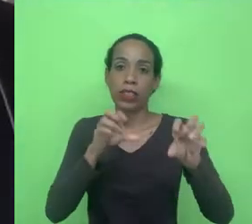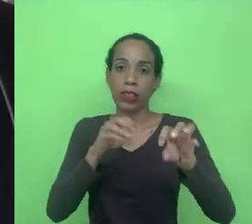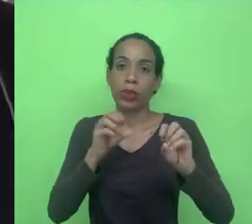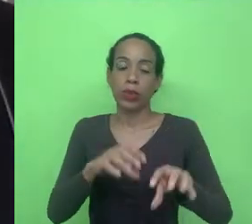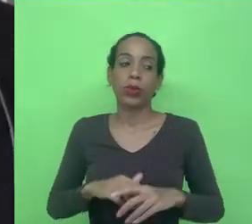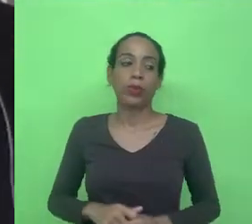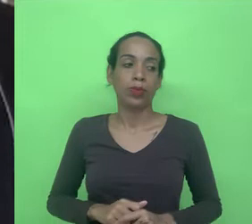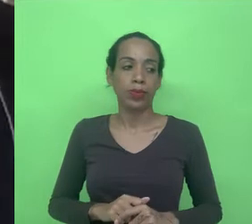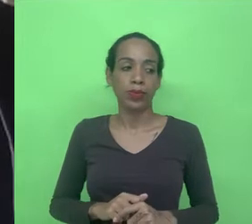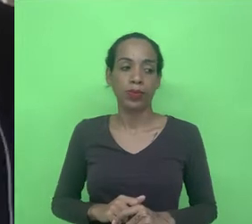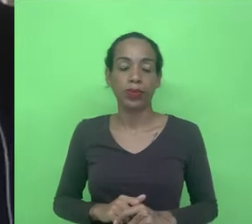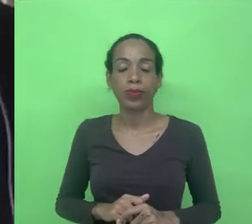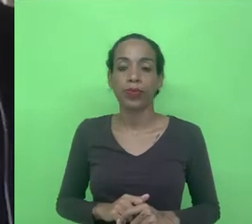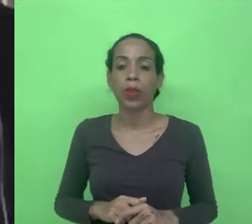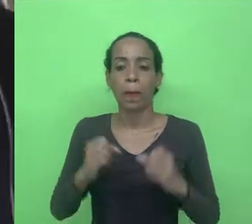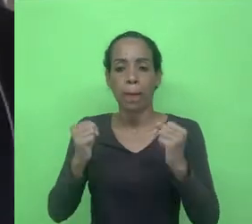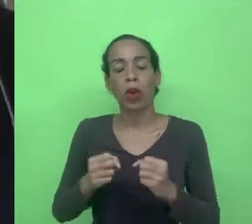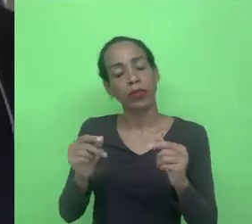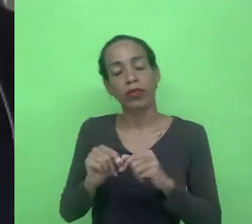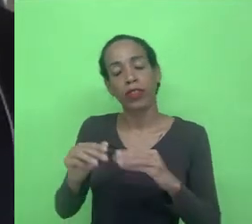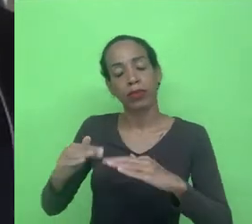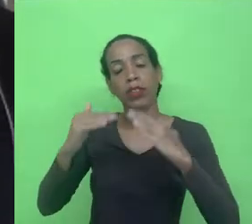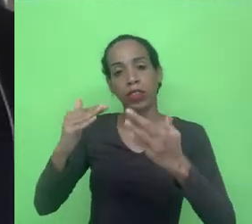o que pode ser feito a partir daí